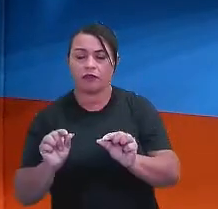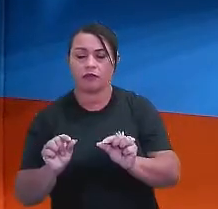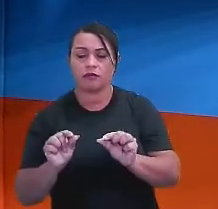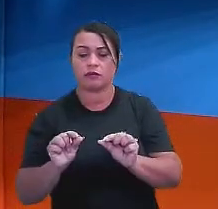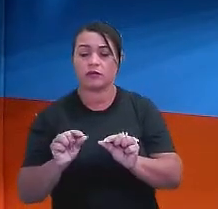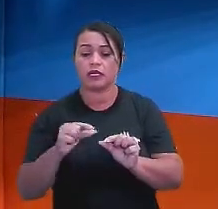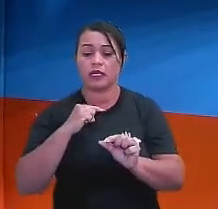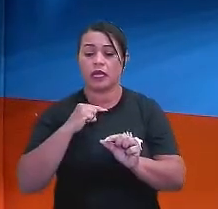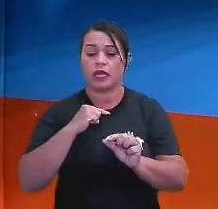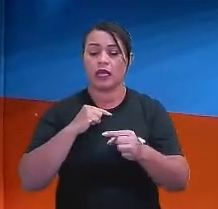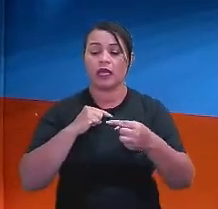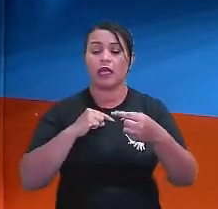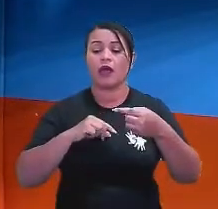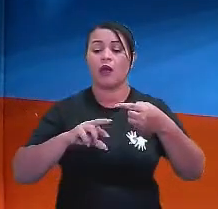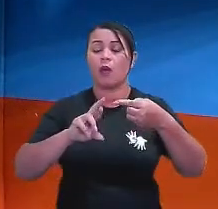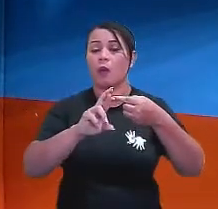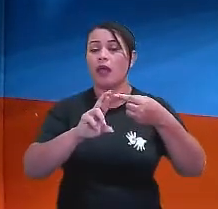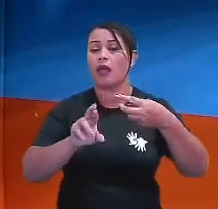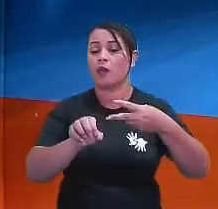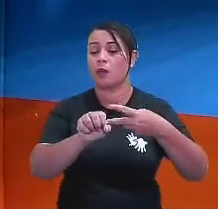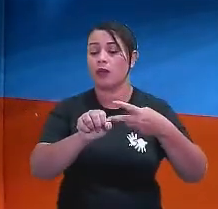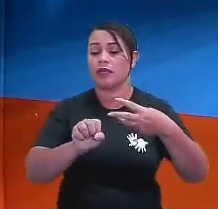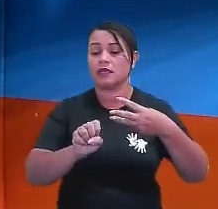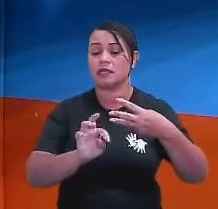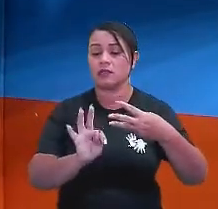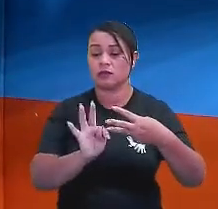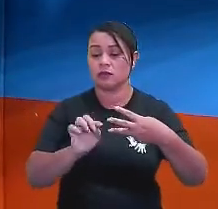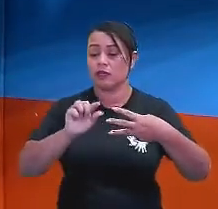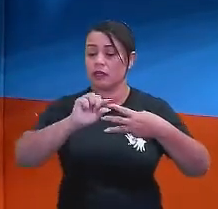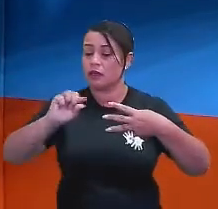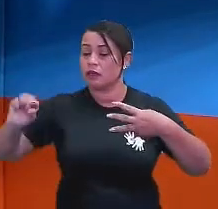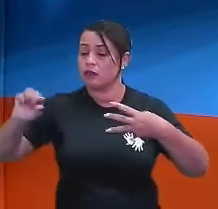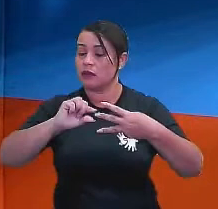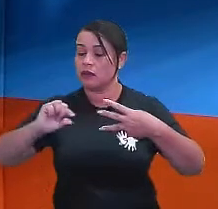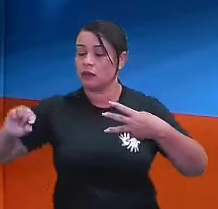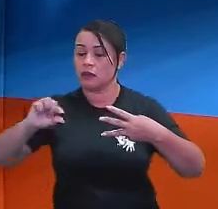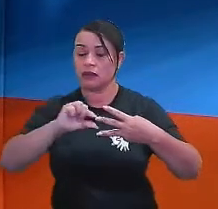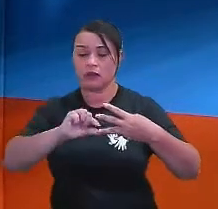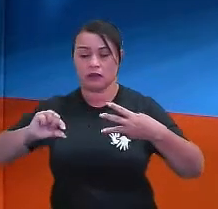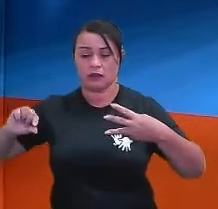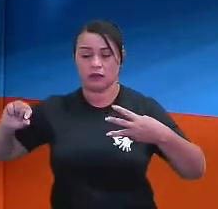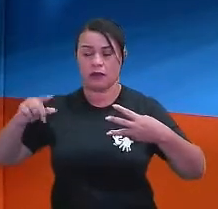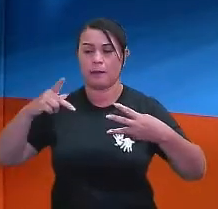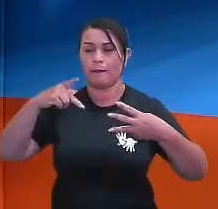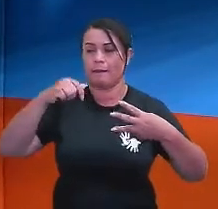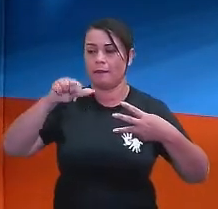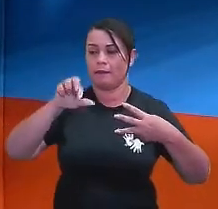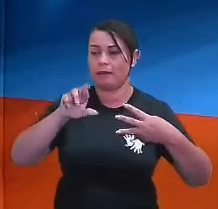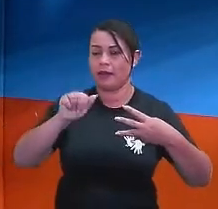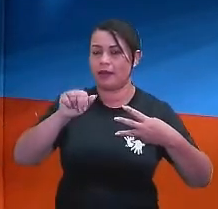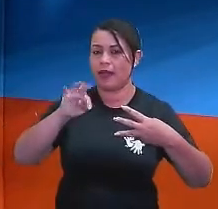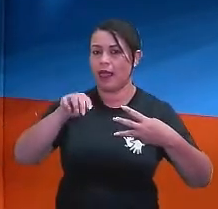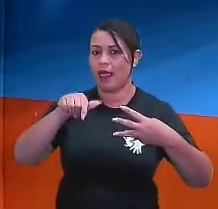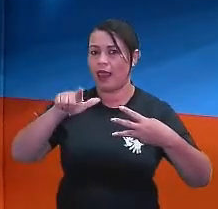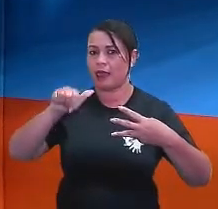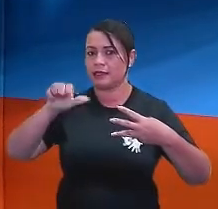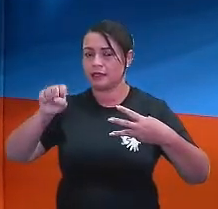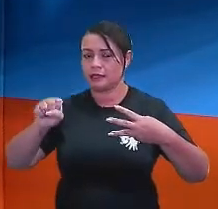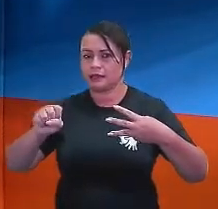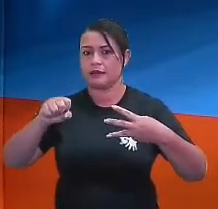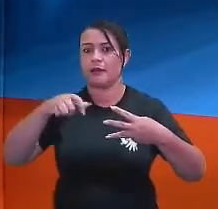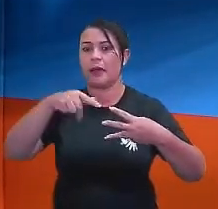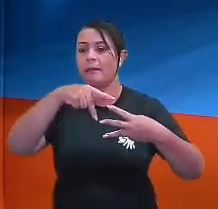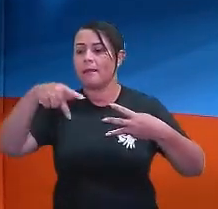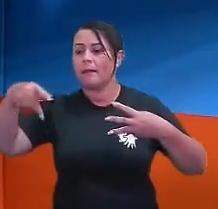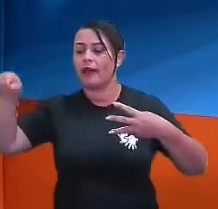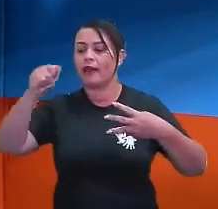retas R, S e T são paralelas. Lembram lá que a gente já trouxe essa ideia de retas paralelas, né?